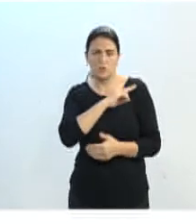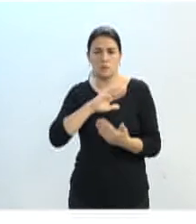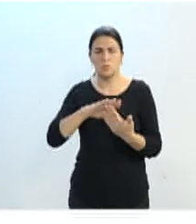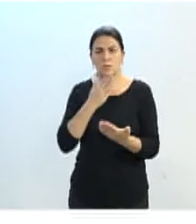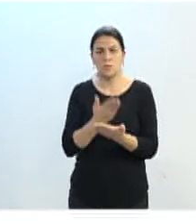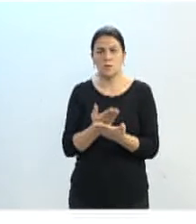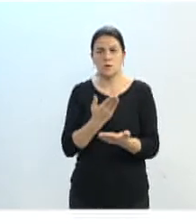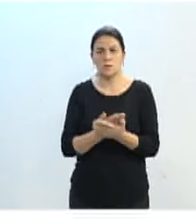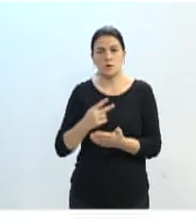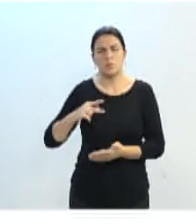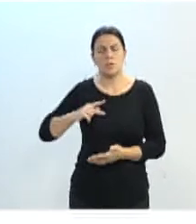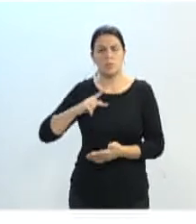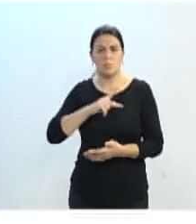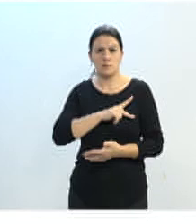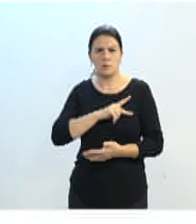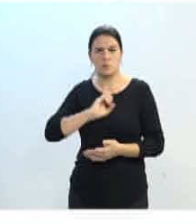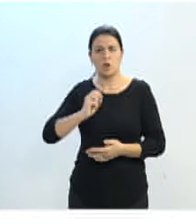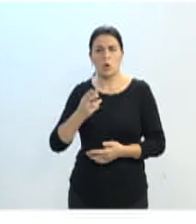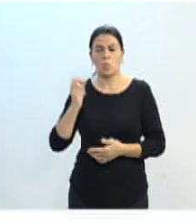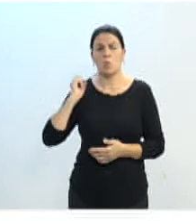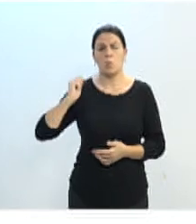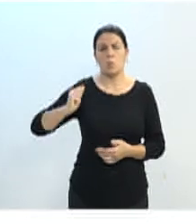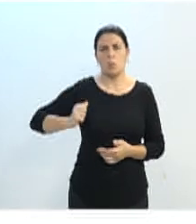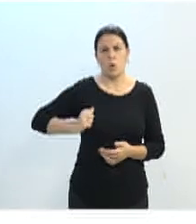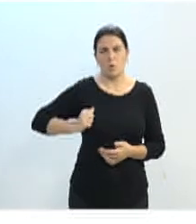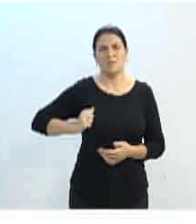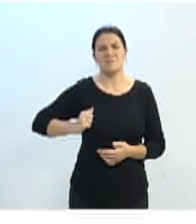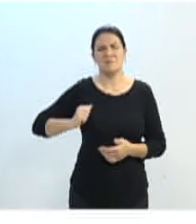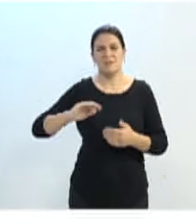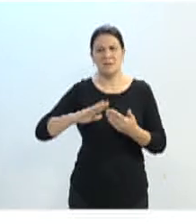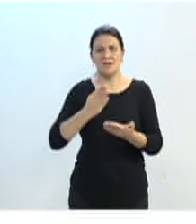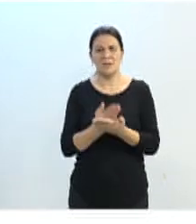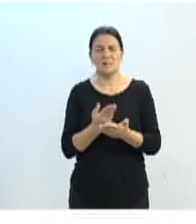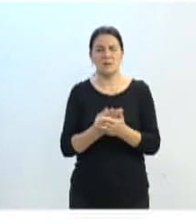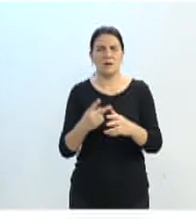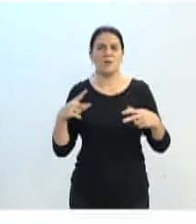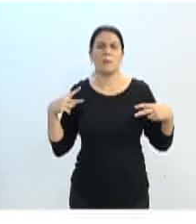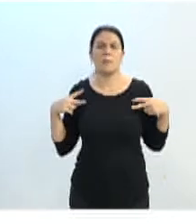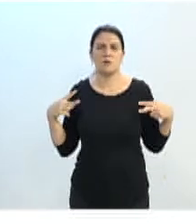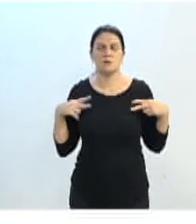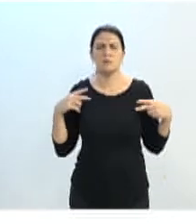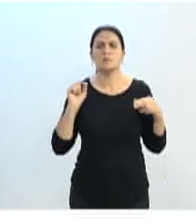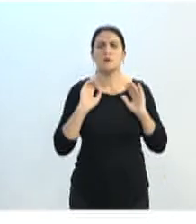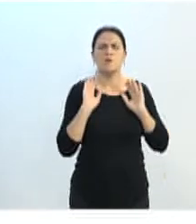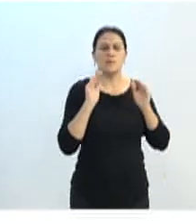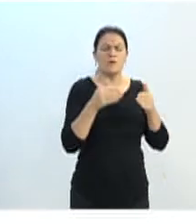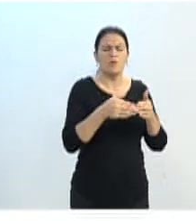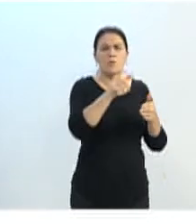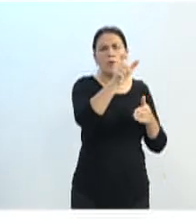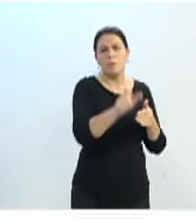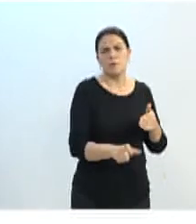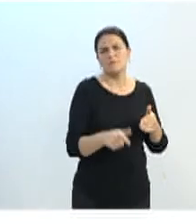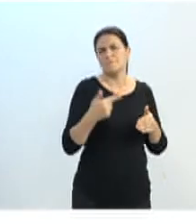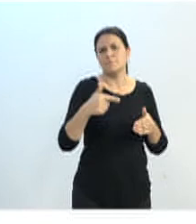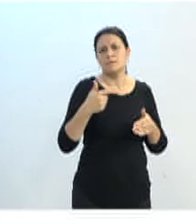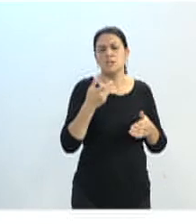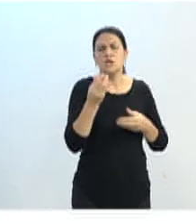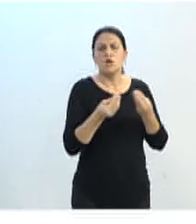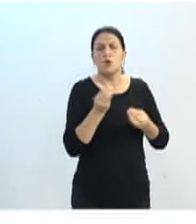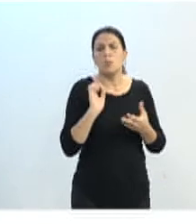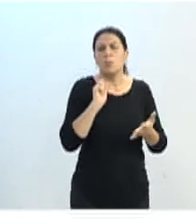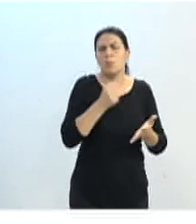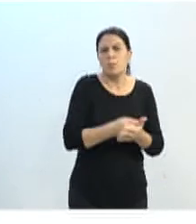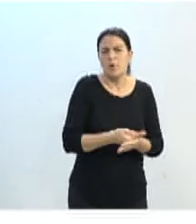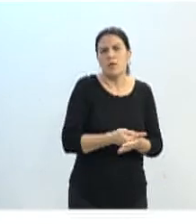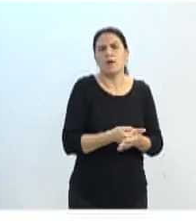com Bolsa Integral em escola particular. A iniciativa é para privilegiar pessoas que realmente necessitem mais